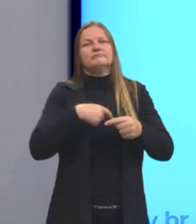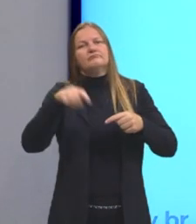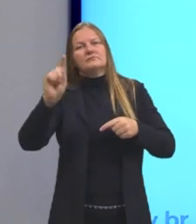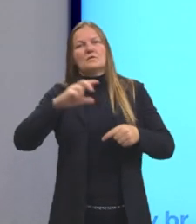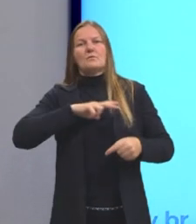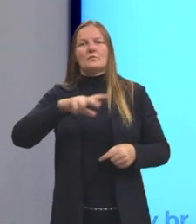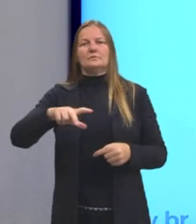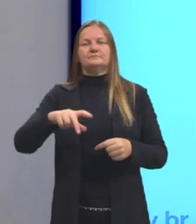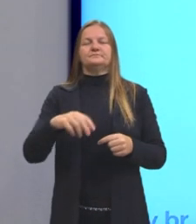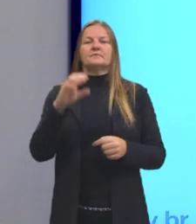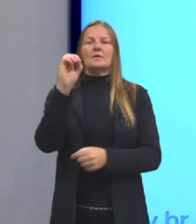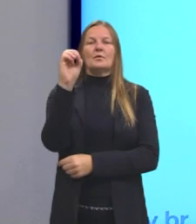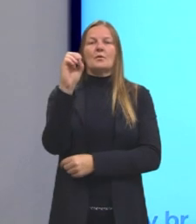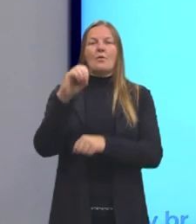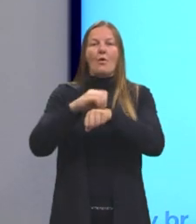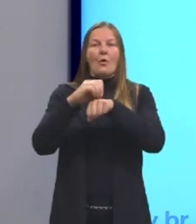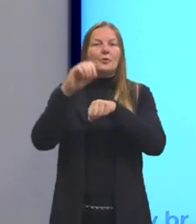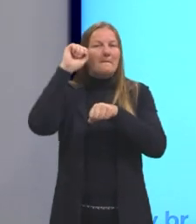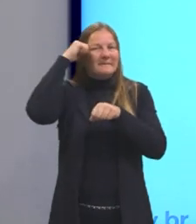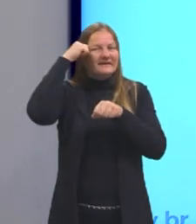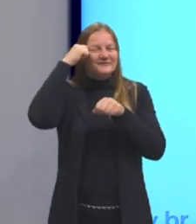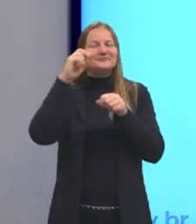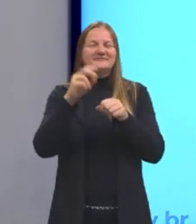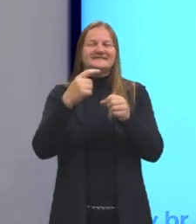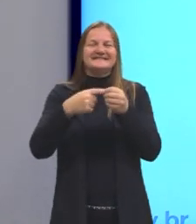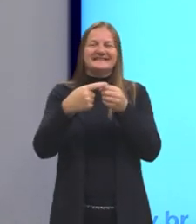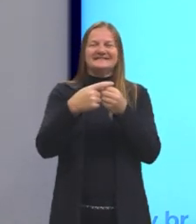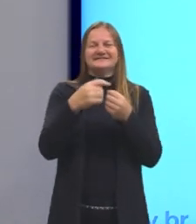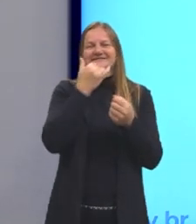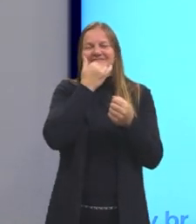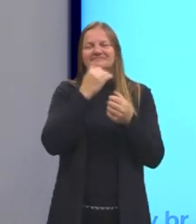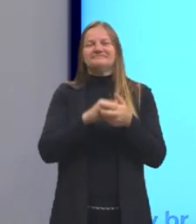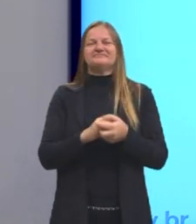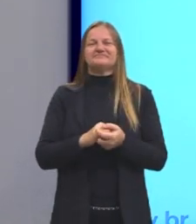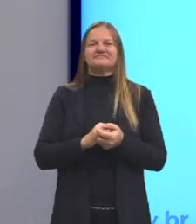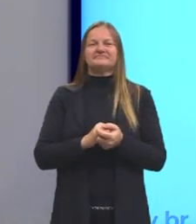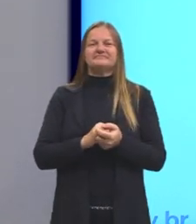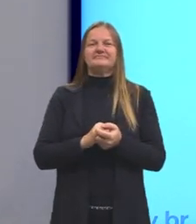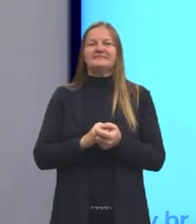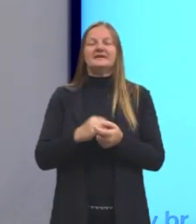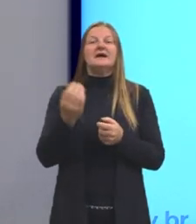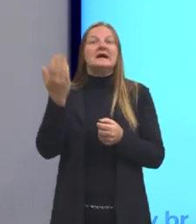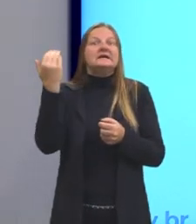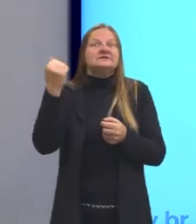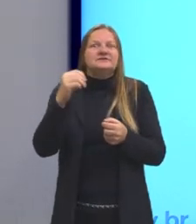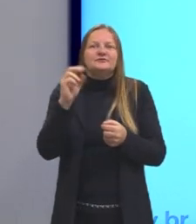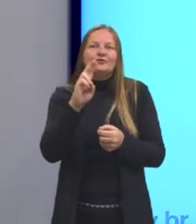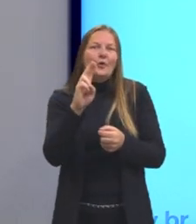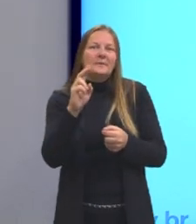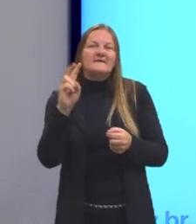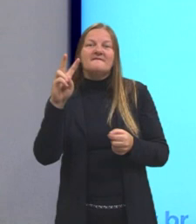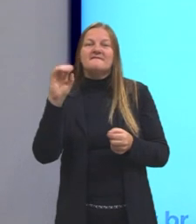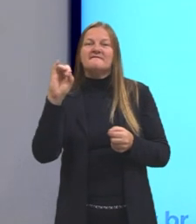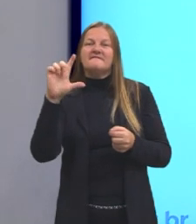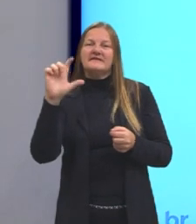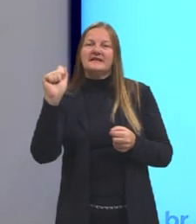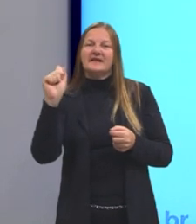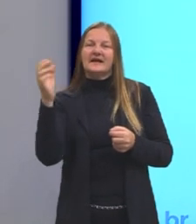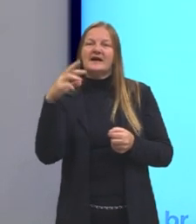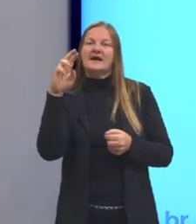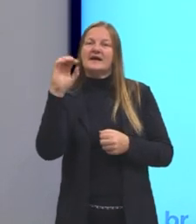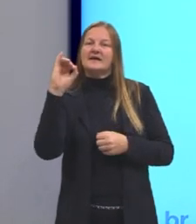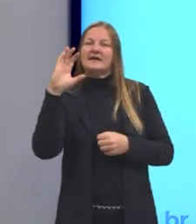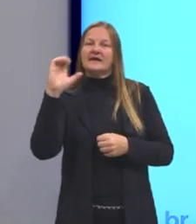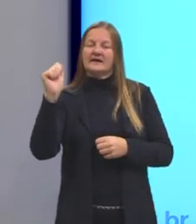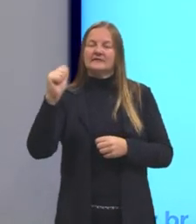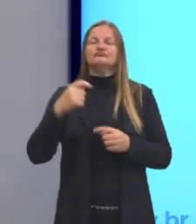preto, Minas Gerais, que era chamada de Vila Rica na época. Então, tudo se passa ali dentro dessa cidade.